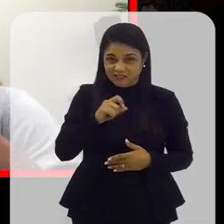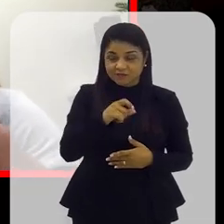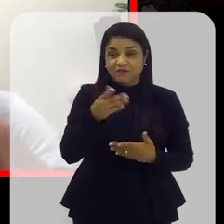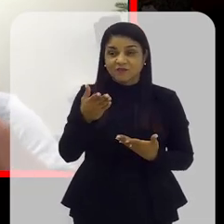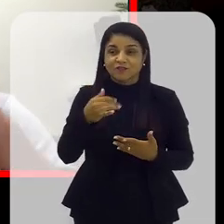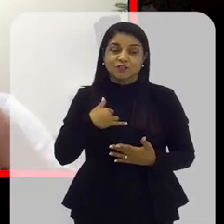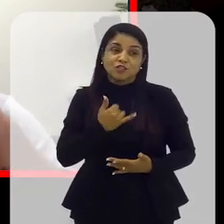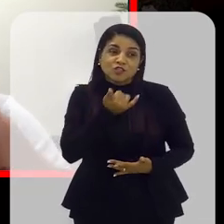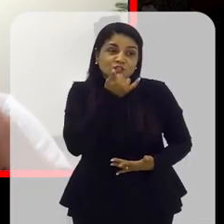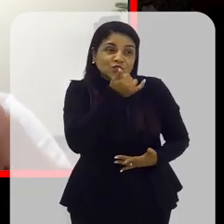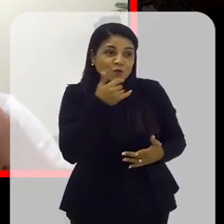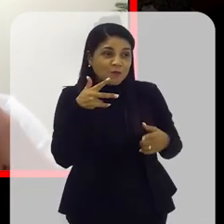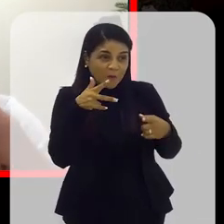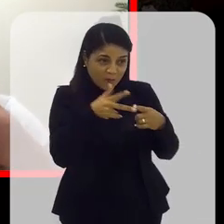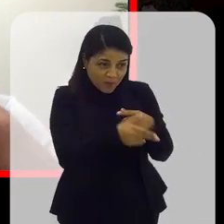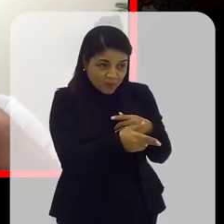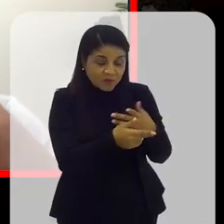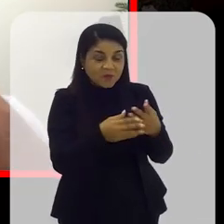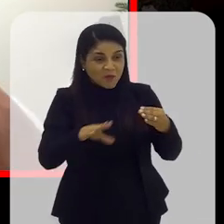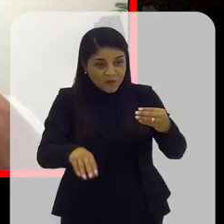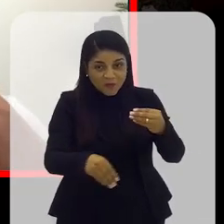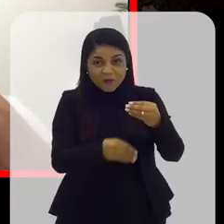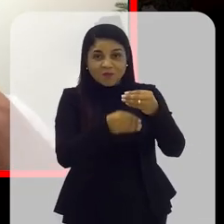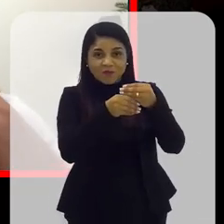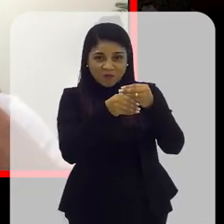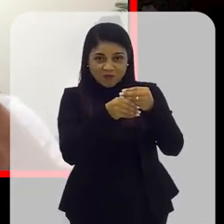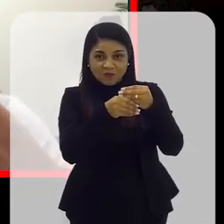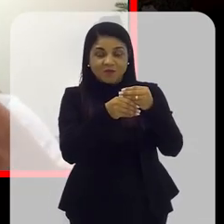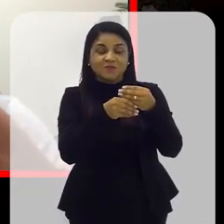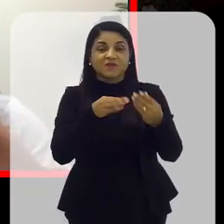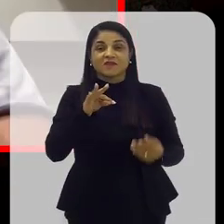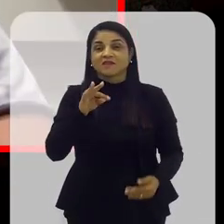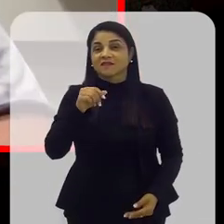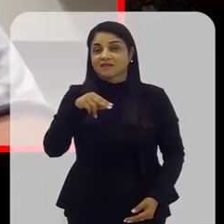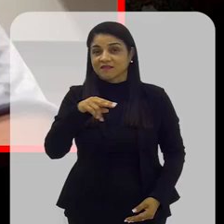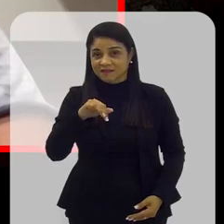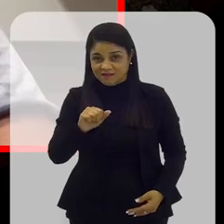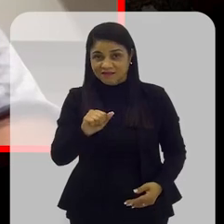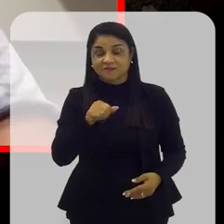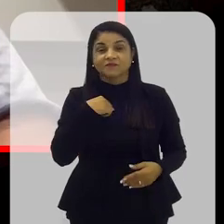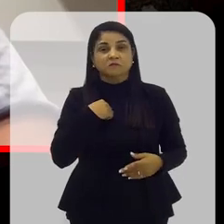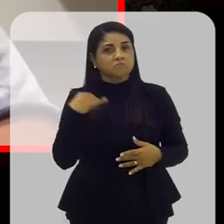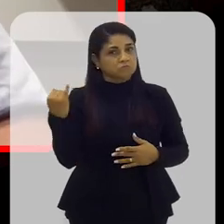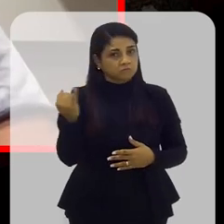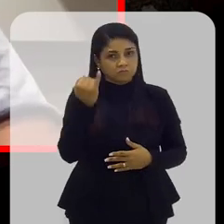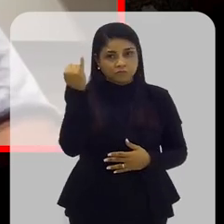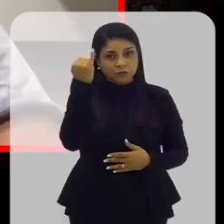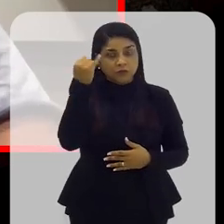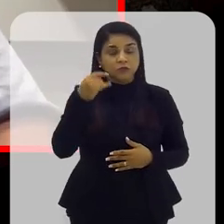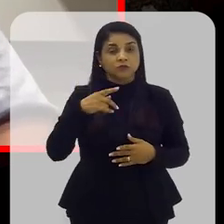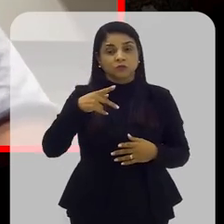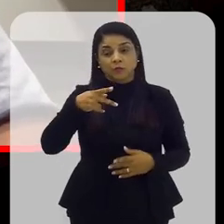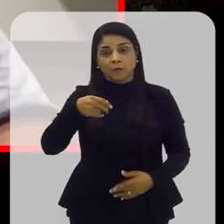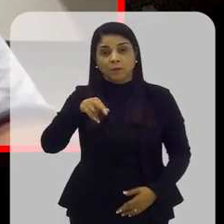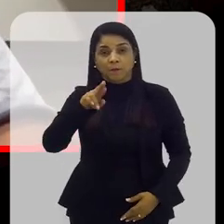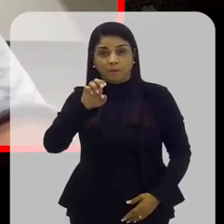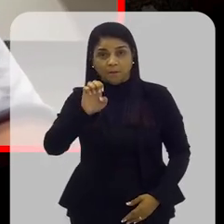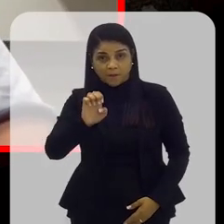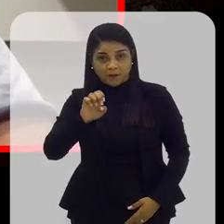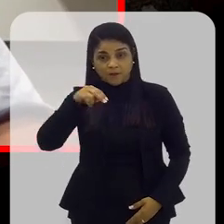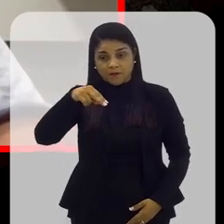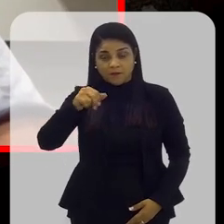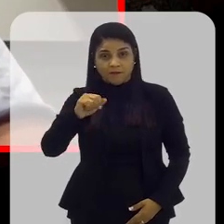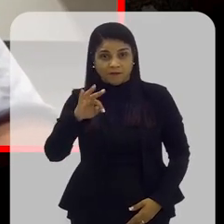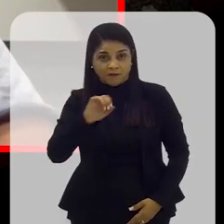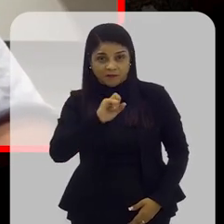até fazendo... Desculpa. Pode completar, por favor. Completando o que a Tânia falou, uma coisa muito importante no pré-natal é o pré-natal